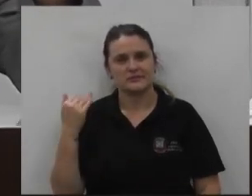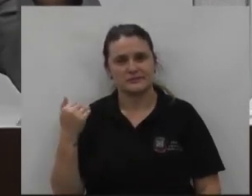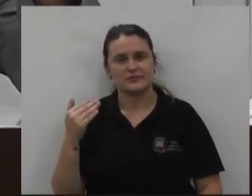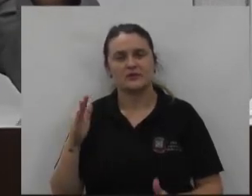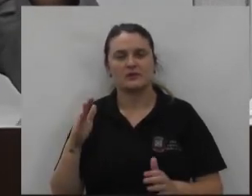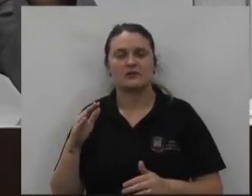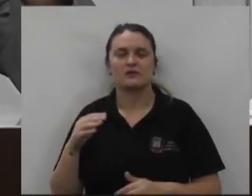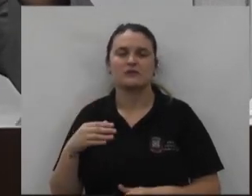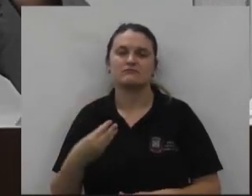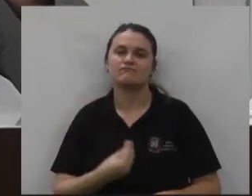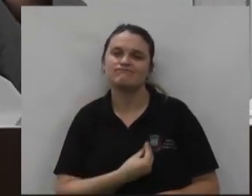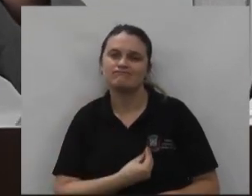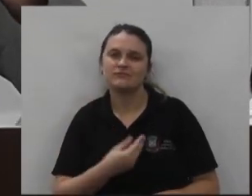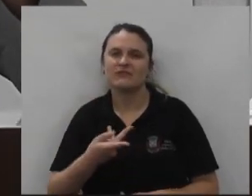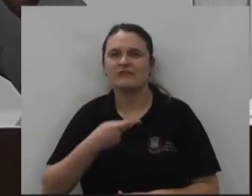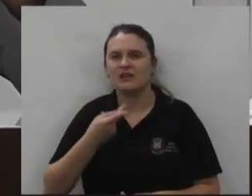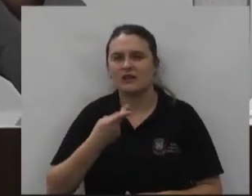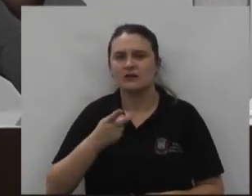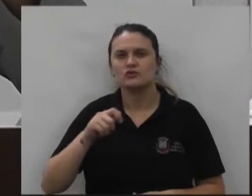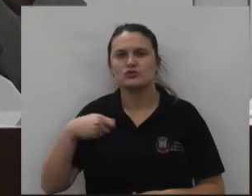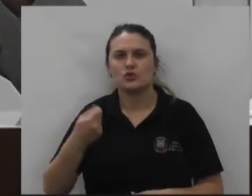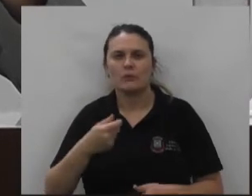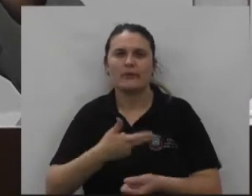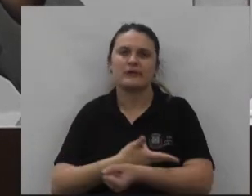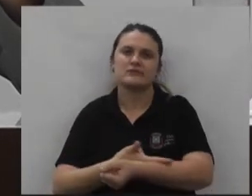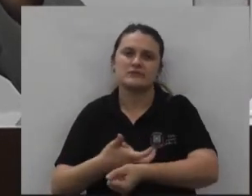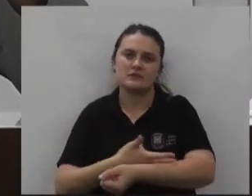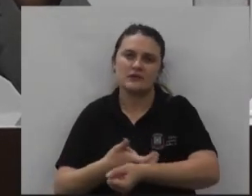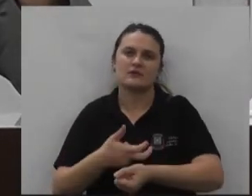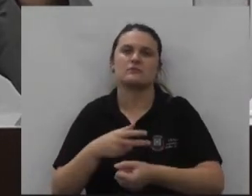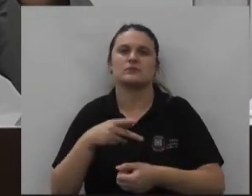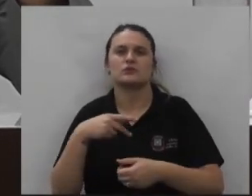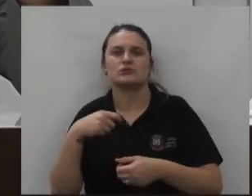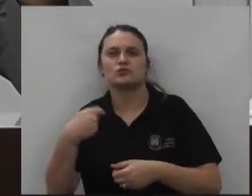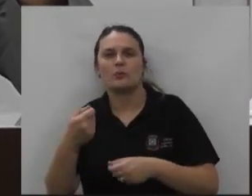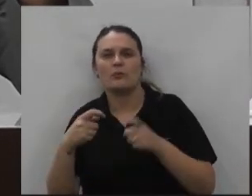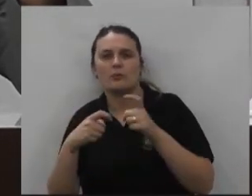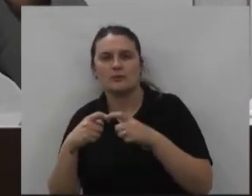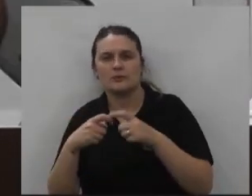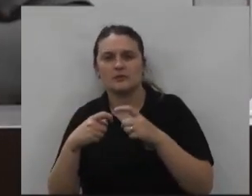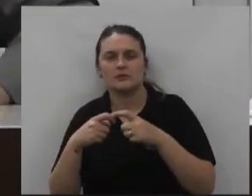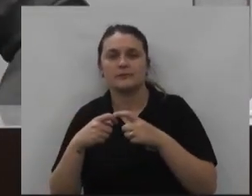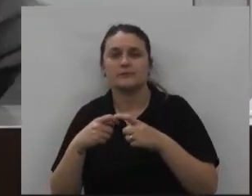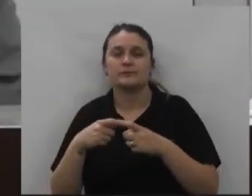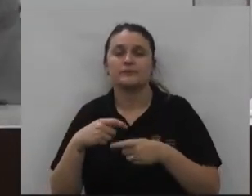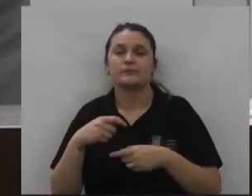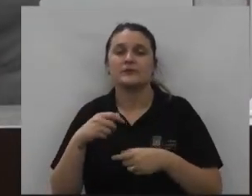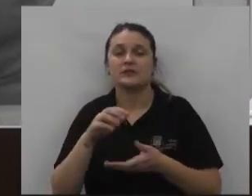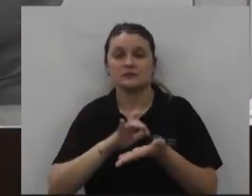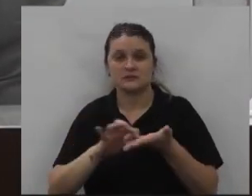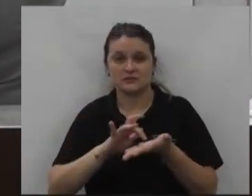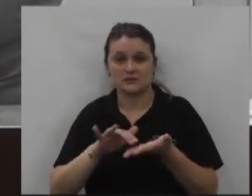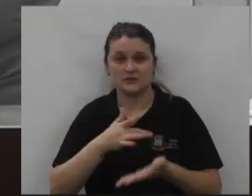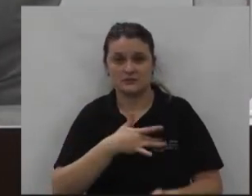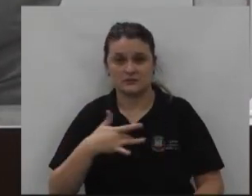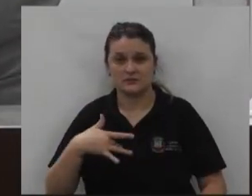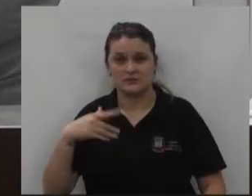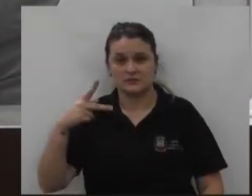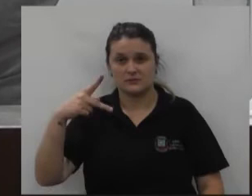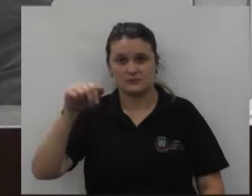esteve aqui também falando das suas necessidades com relação aos exames e às consultas e ela nos